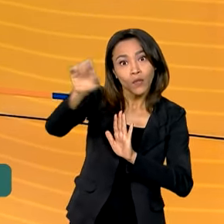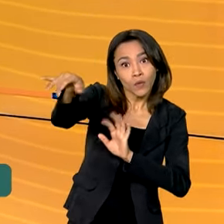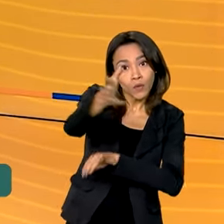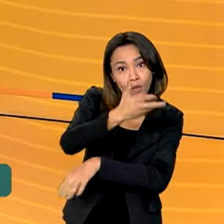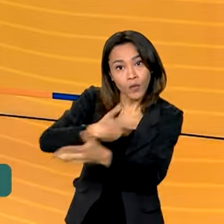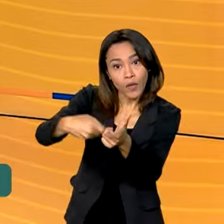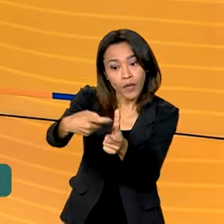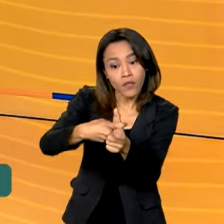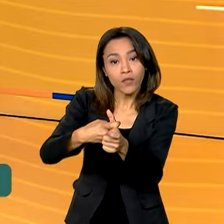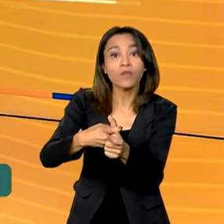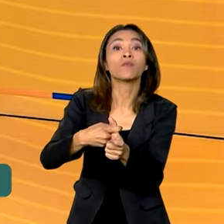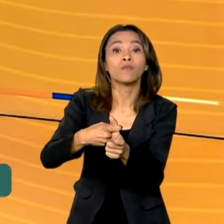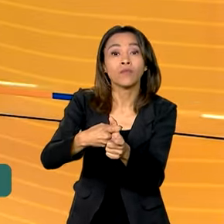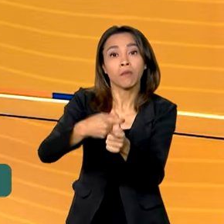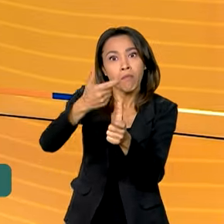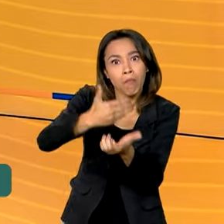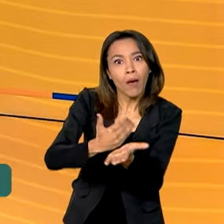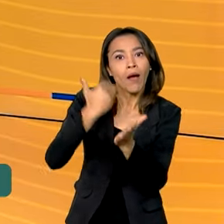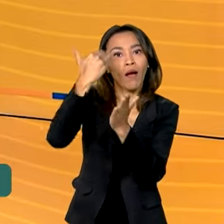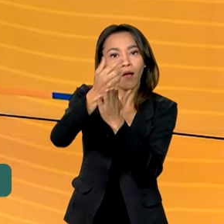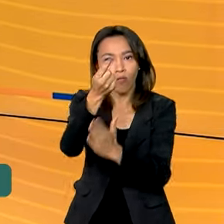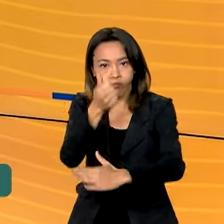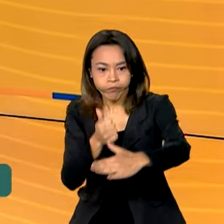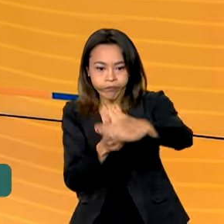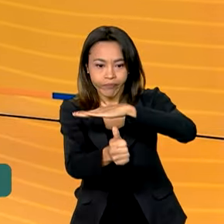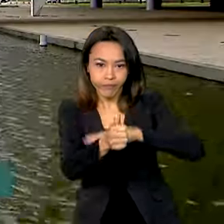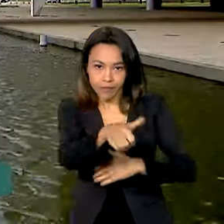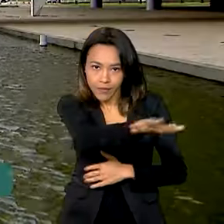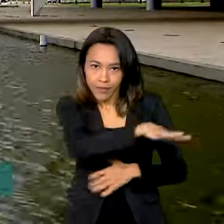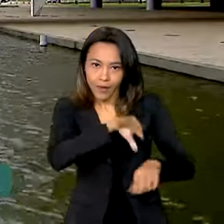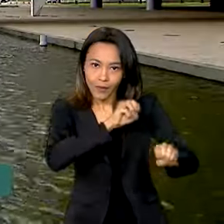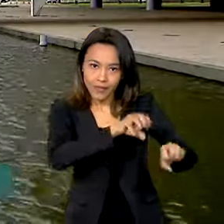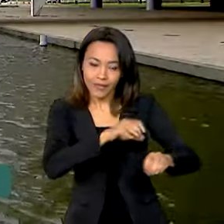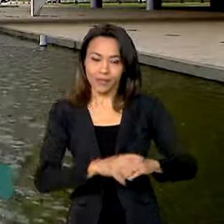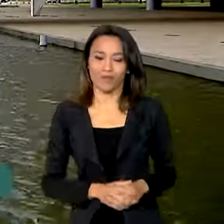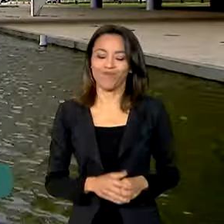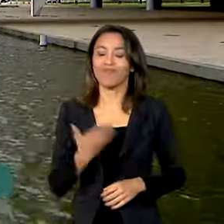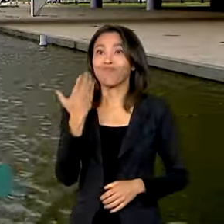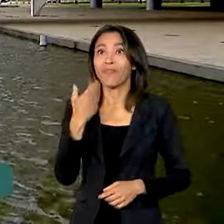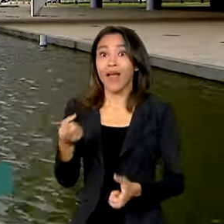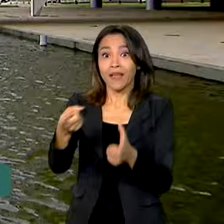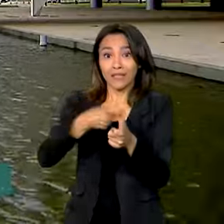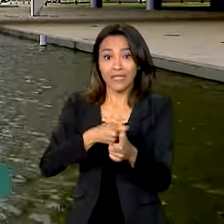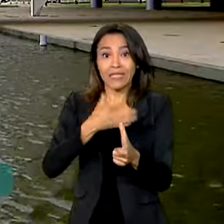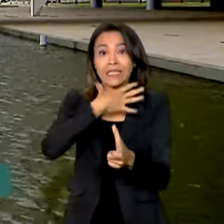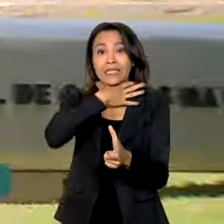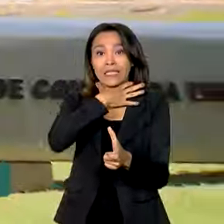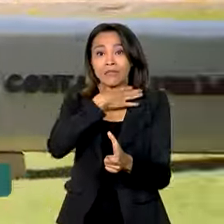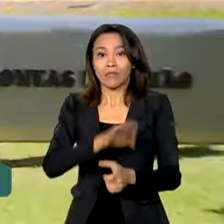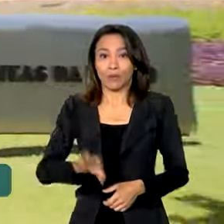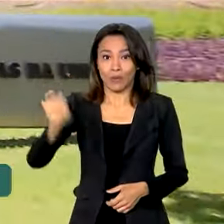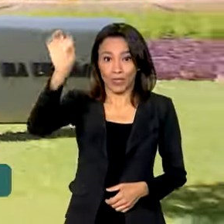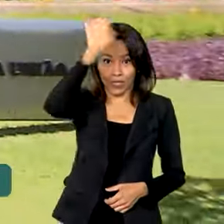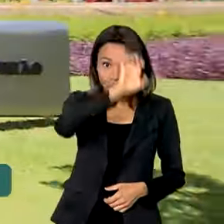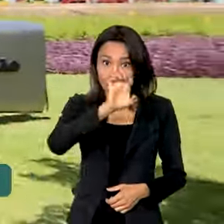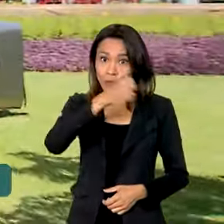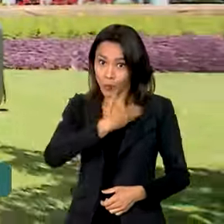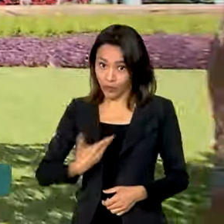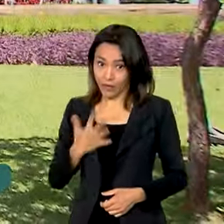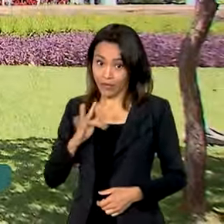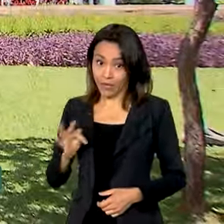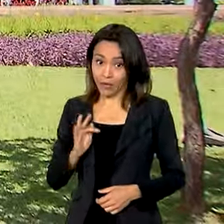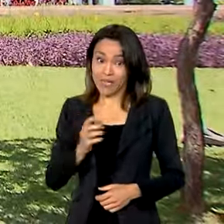com a União por maiores investimentos no setor. A dívida dos estados com a União chega a R